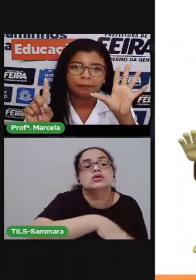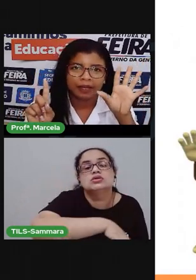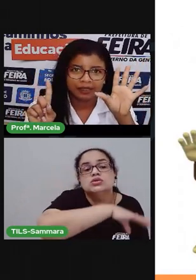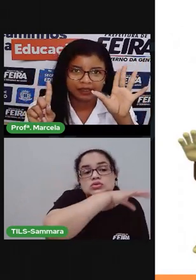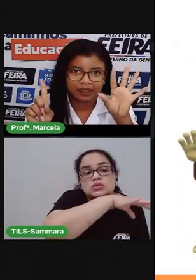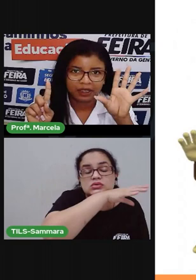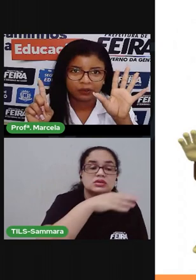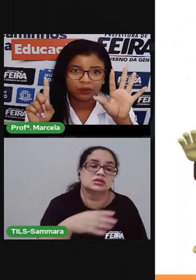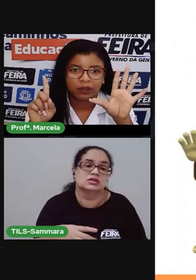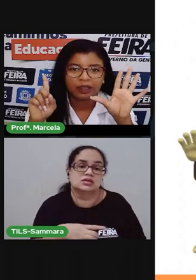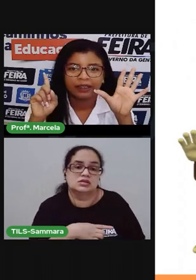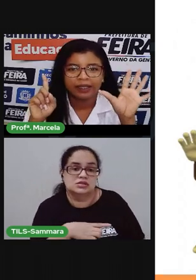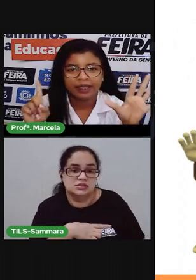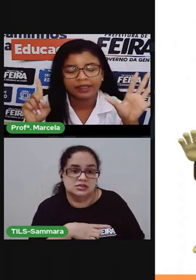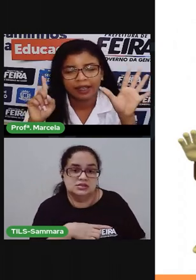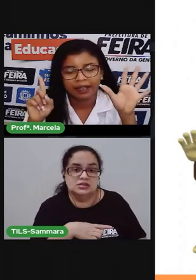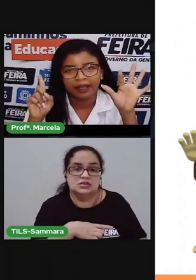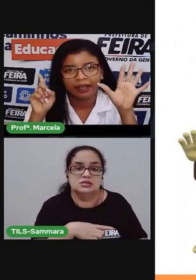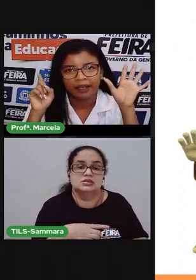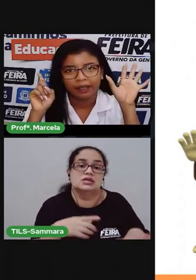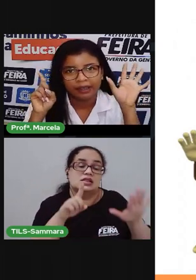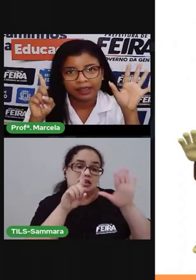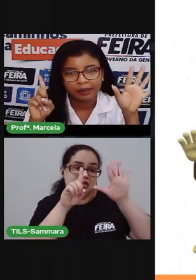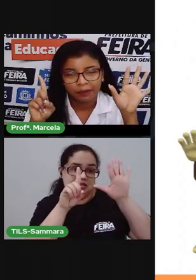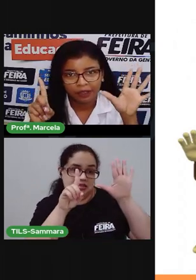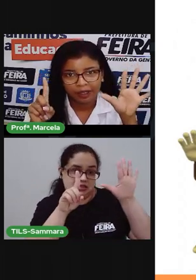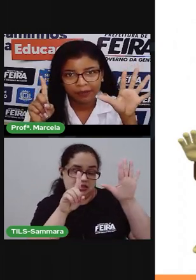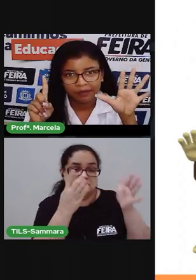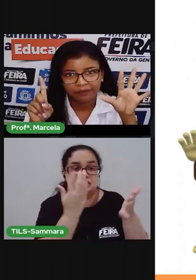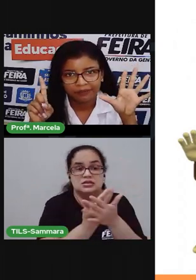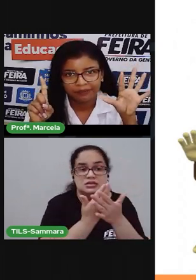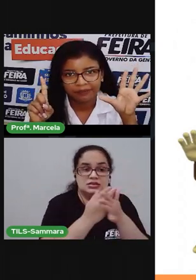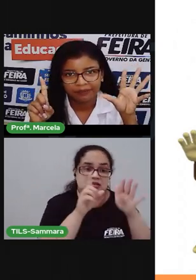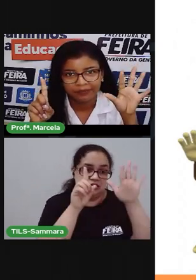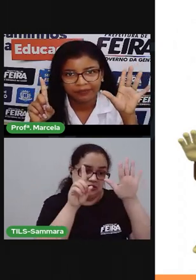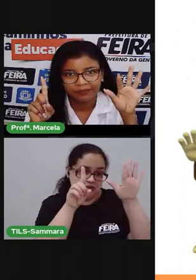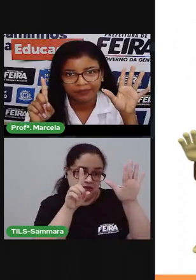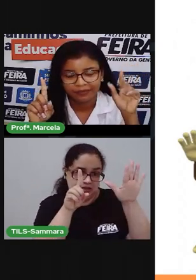apareceram nesse poema.